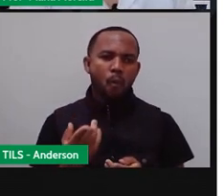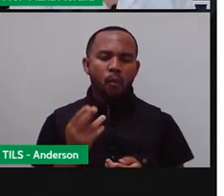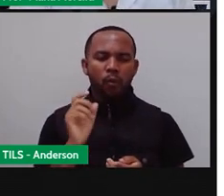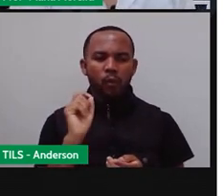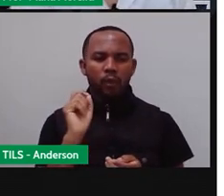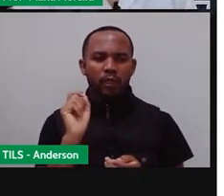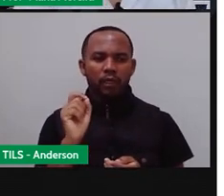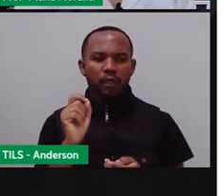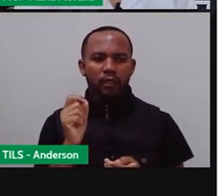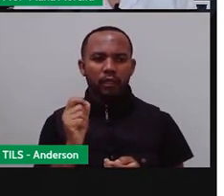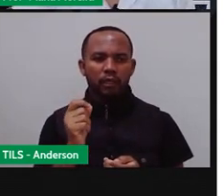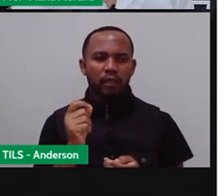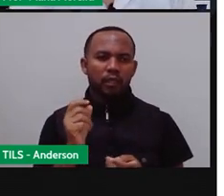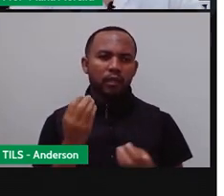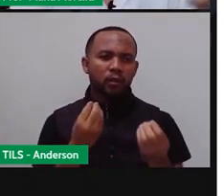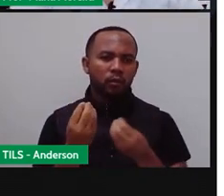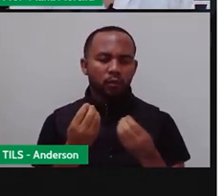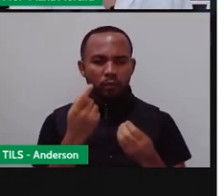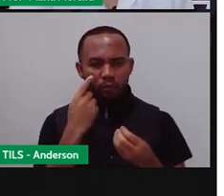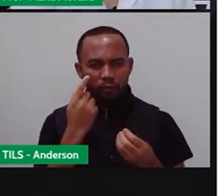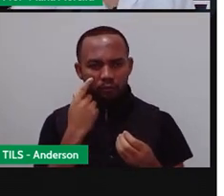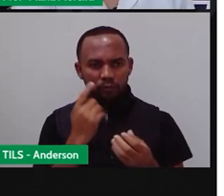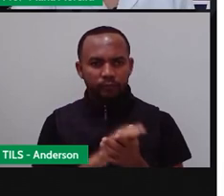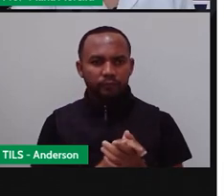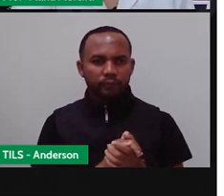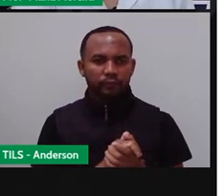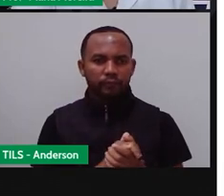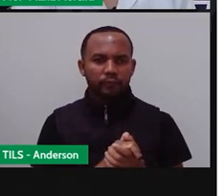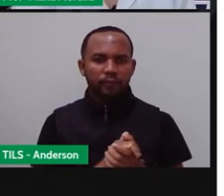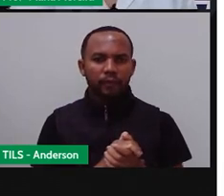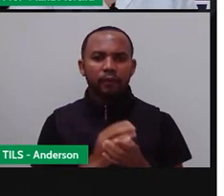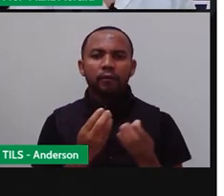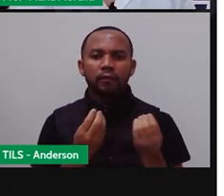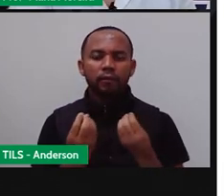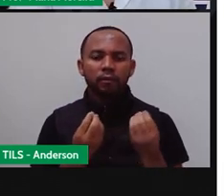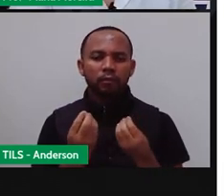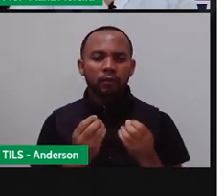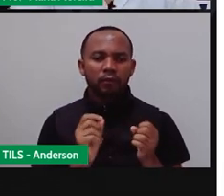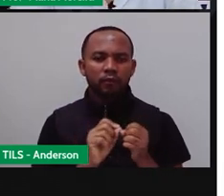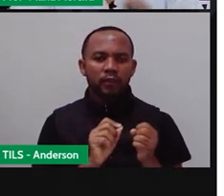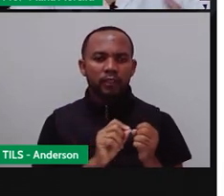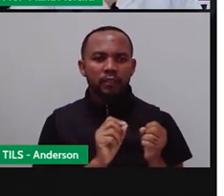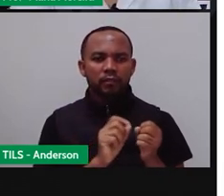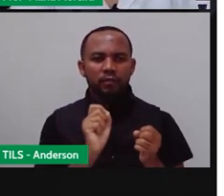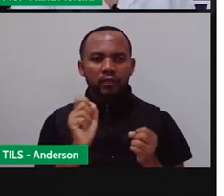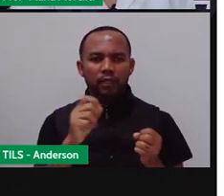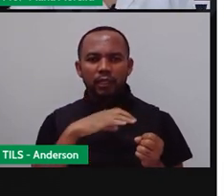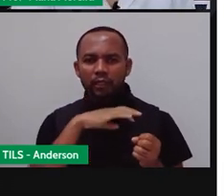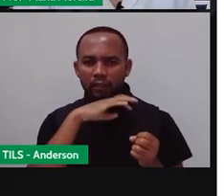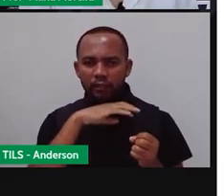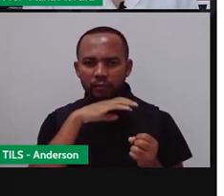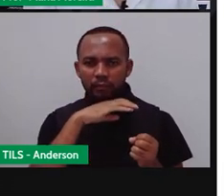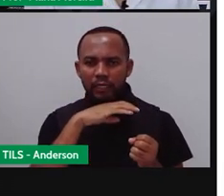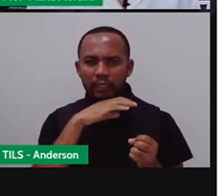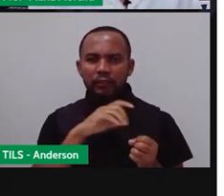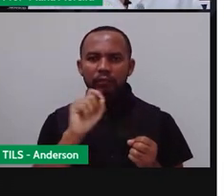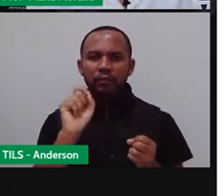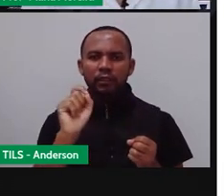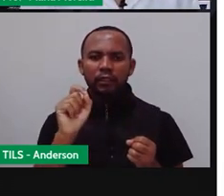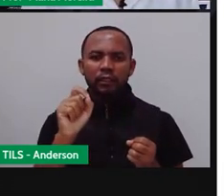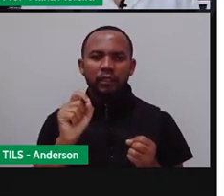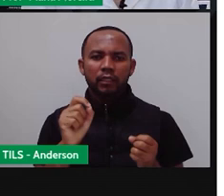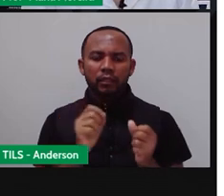prática da pecuária. Então, essa prática de aperfeiçoamento, não é isso? Fez com que esses animais aí, eles fizessem o quê?